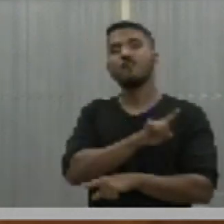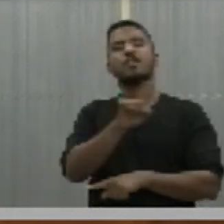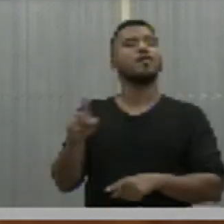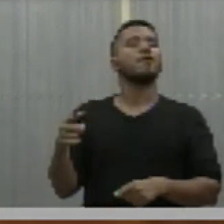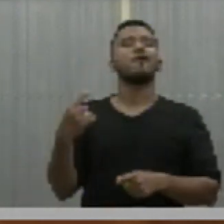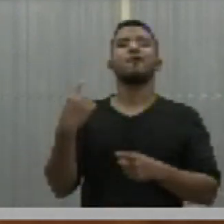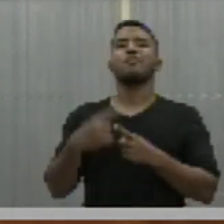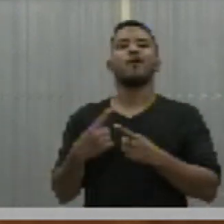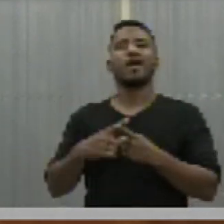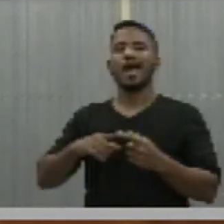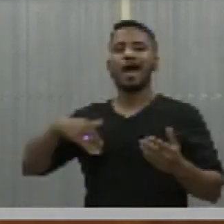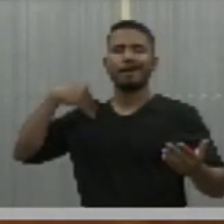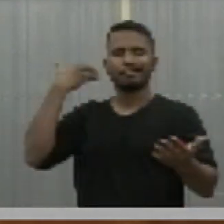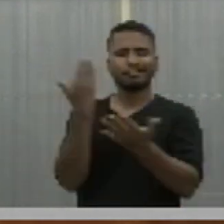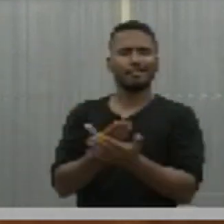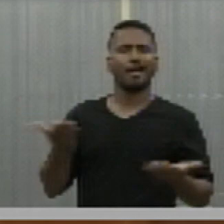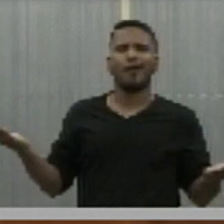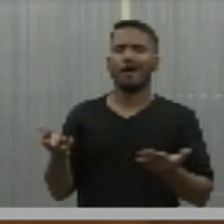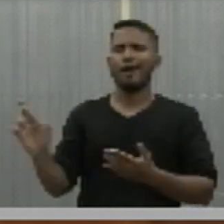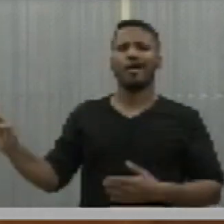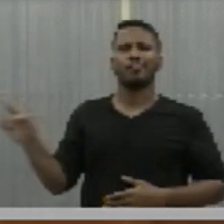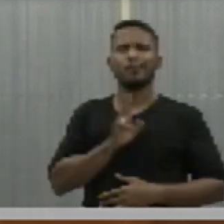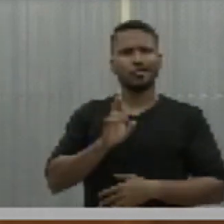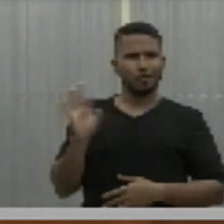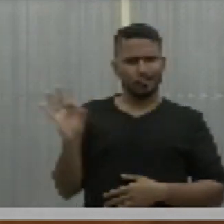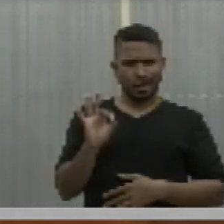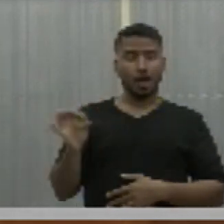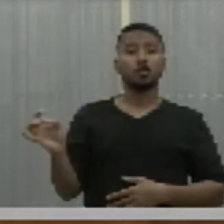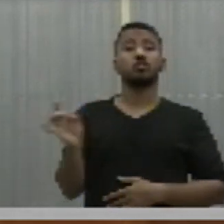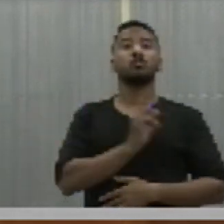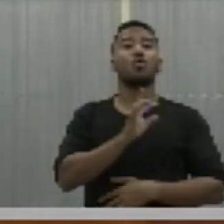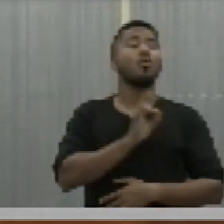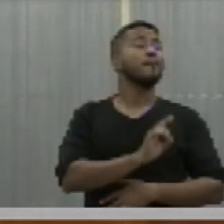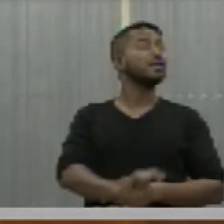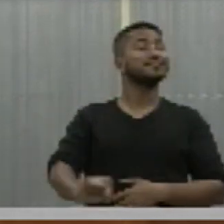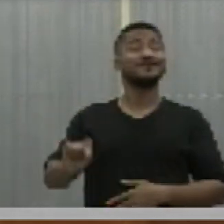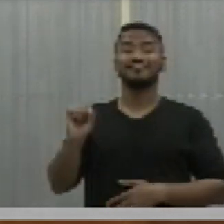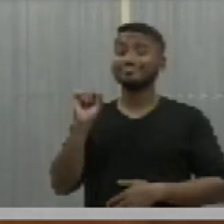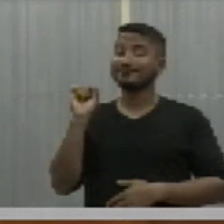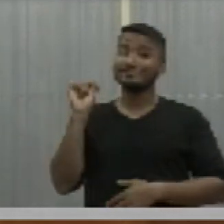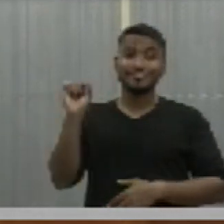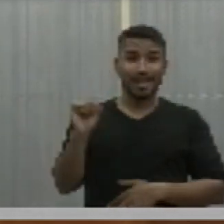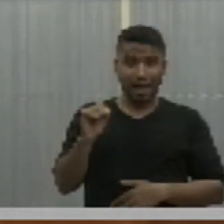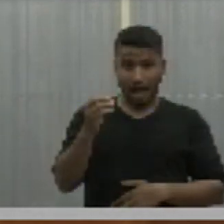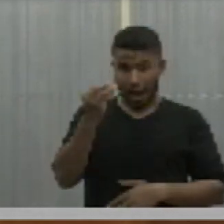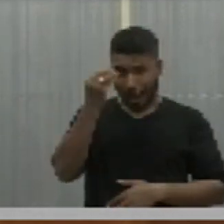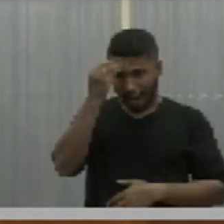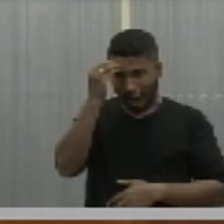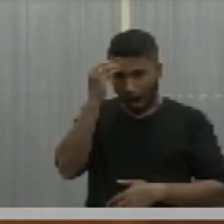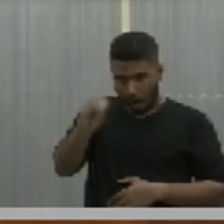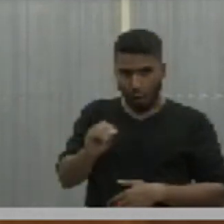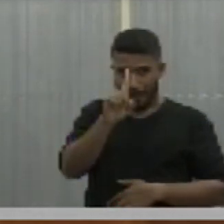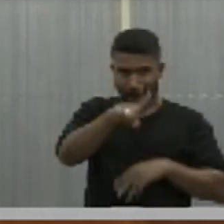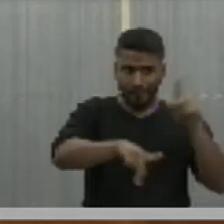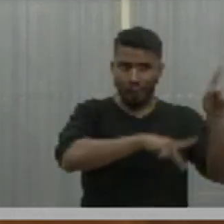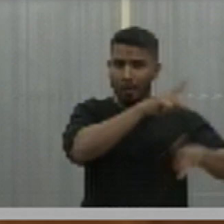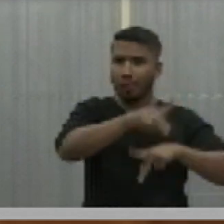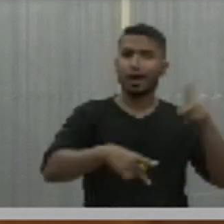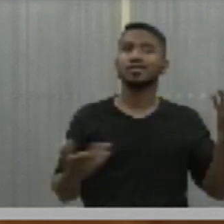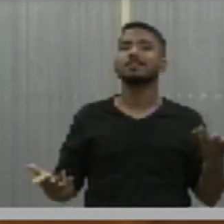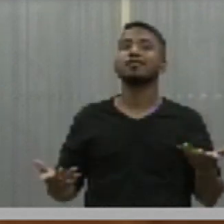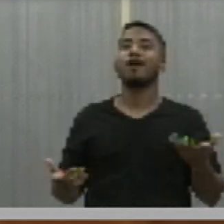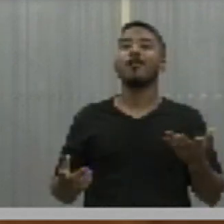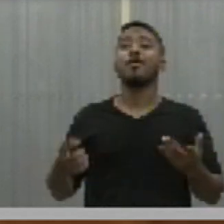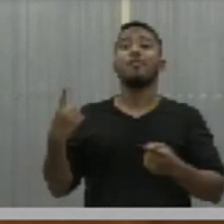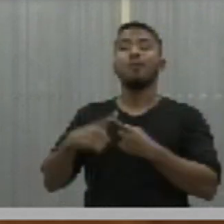que eles até agora não entregaram. Estão com medo de quê? Se a culpa, como eles dizem, é do povo, por que eles